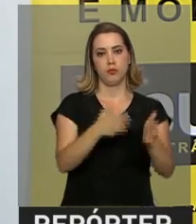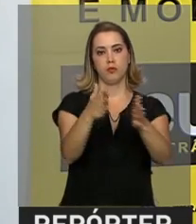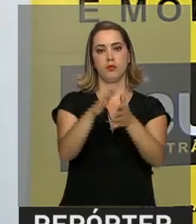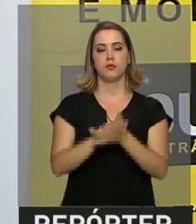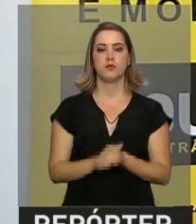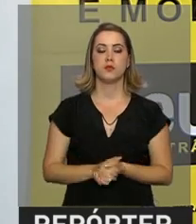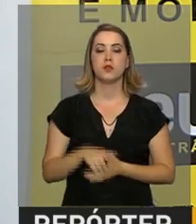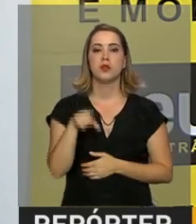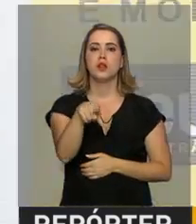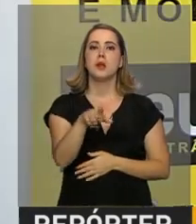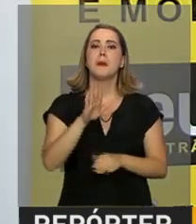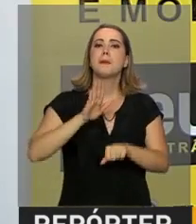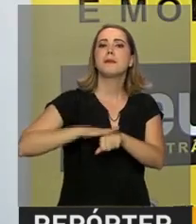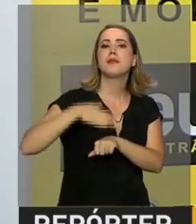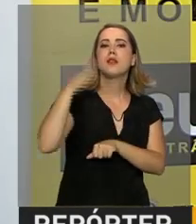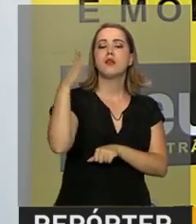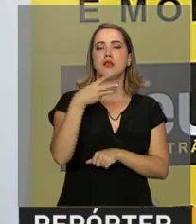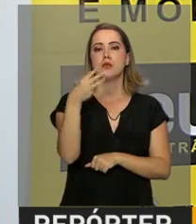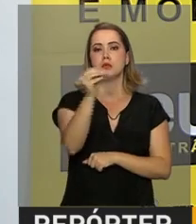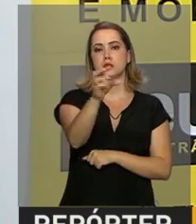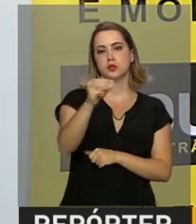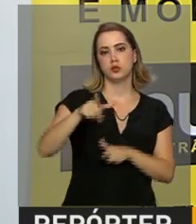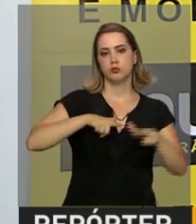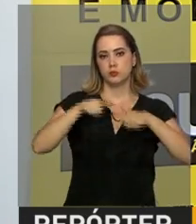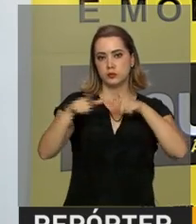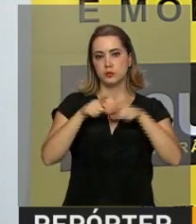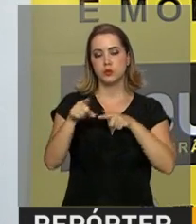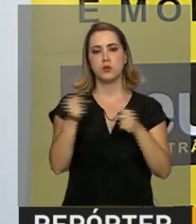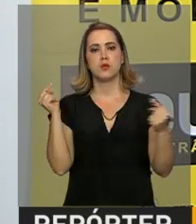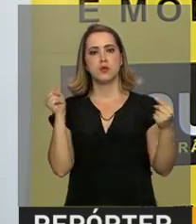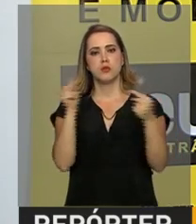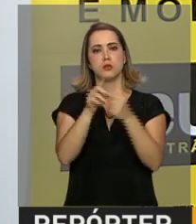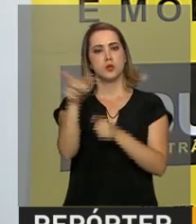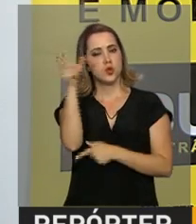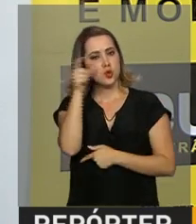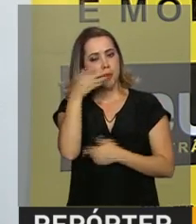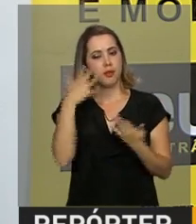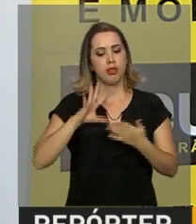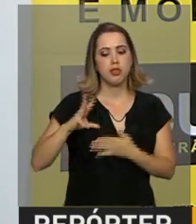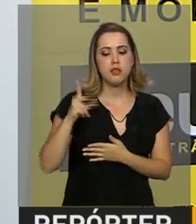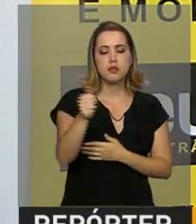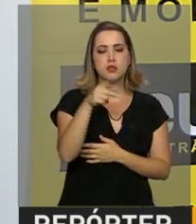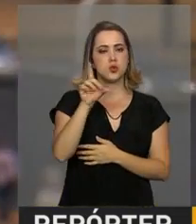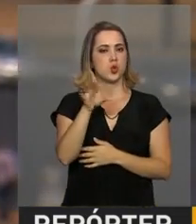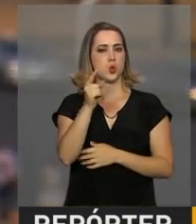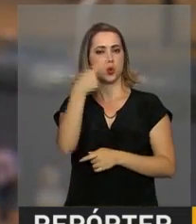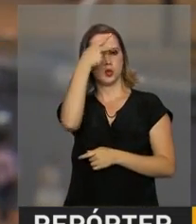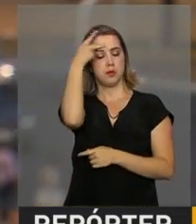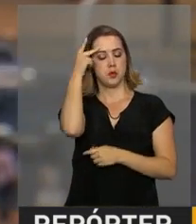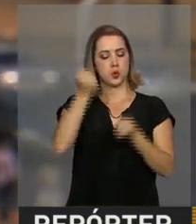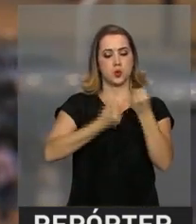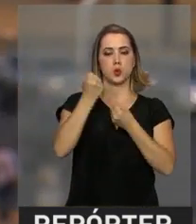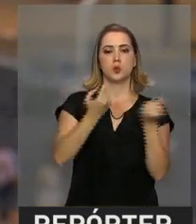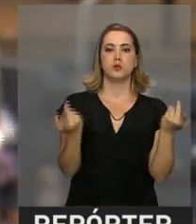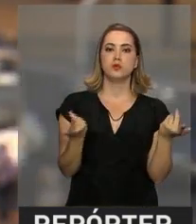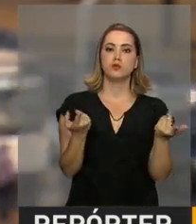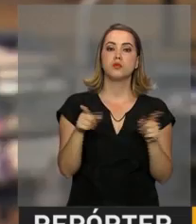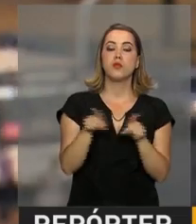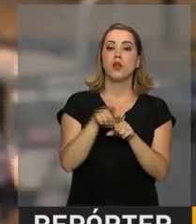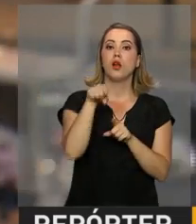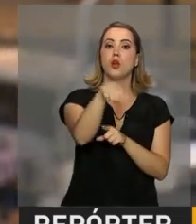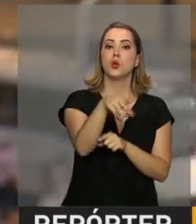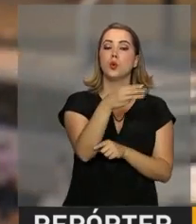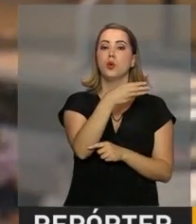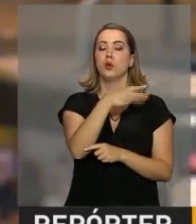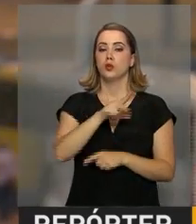mais de 300 ações e o objetivo é chamar a atenção de todos, não só do condutor. De acordo com a Polícia Rodoviária